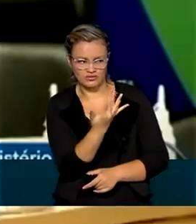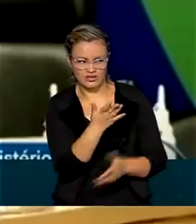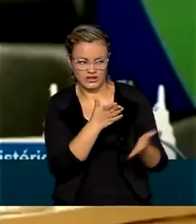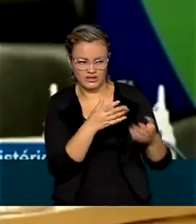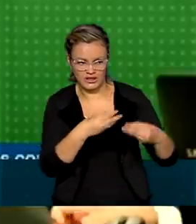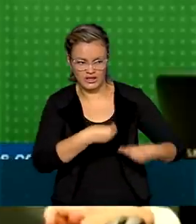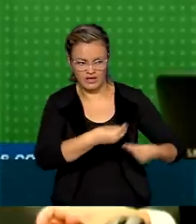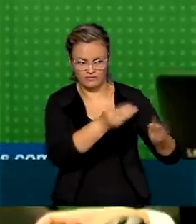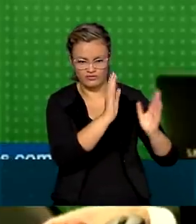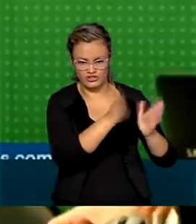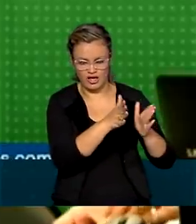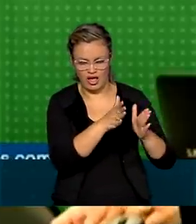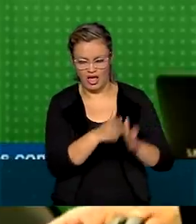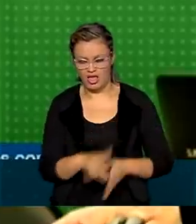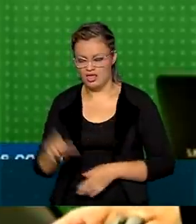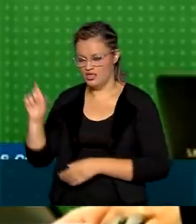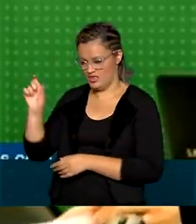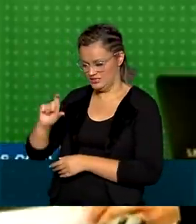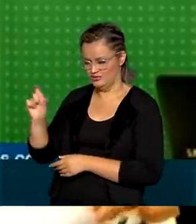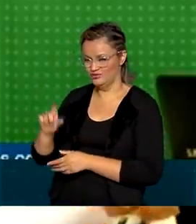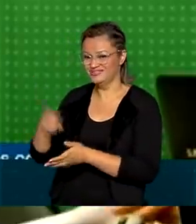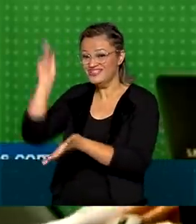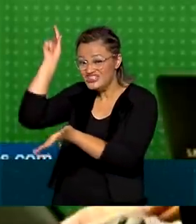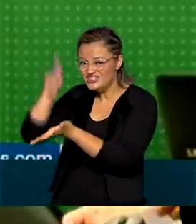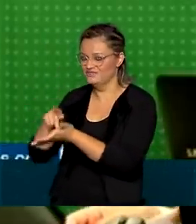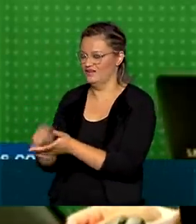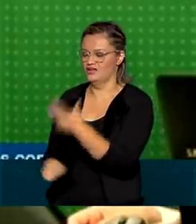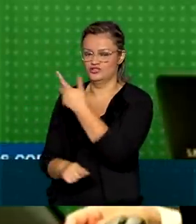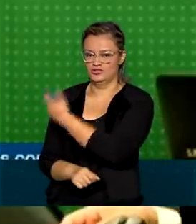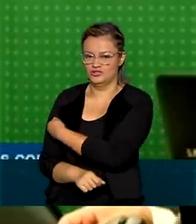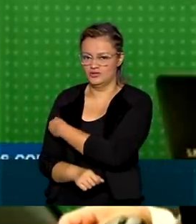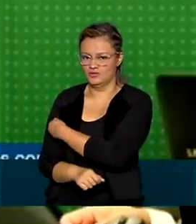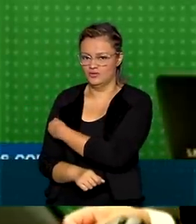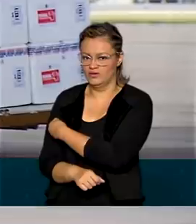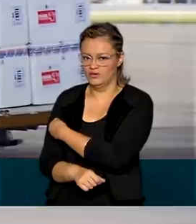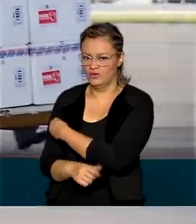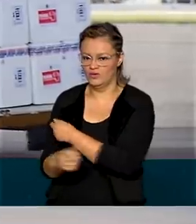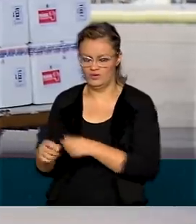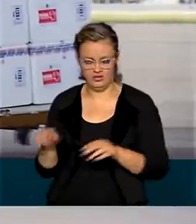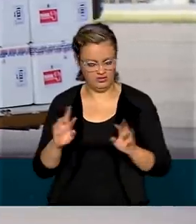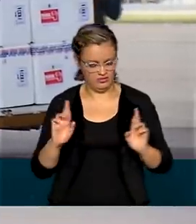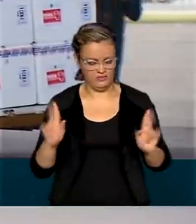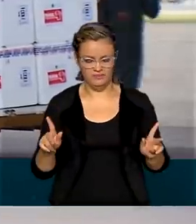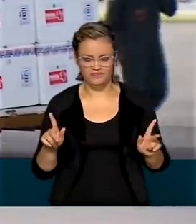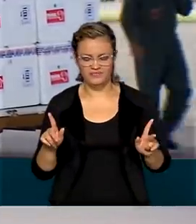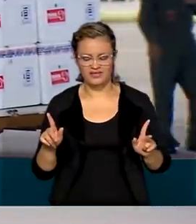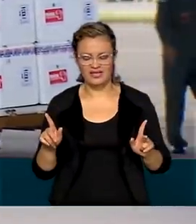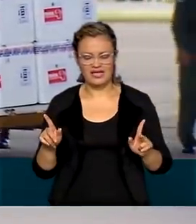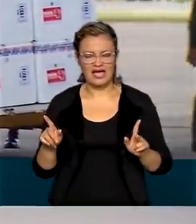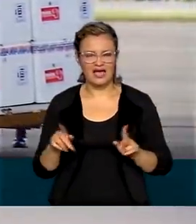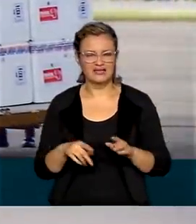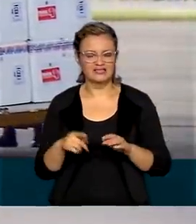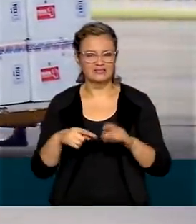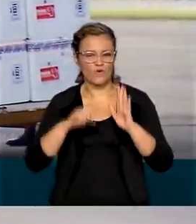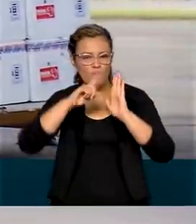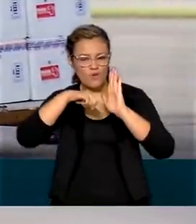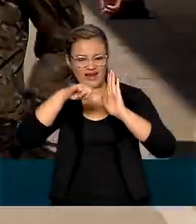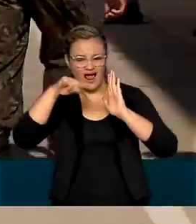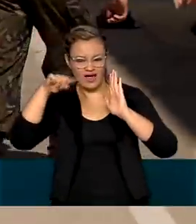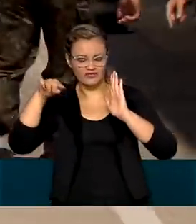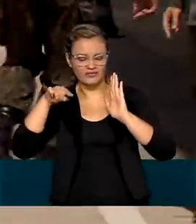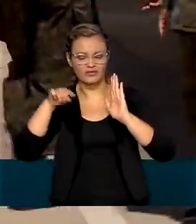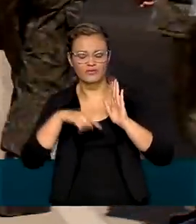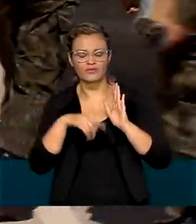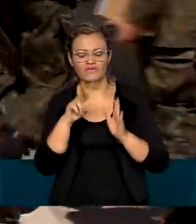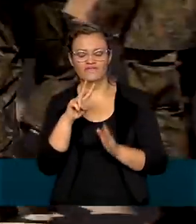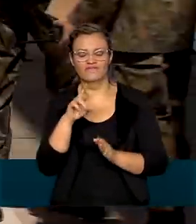distribuídas e as doses efetivamente aplicadas nos brasileiros. O vacinômetro do Ministério da Saúde aponta